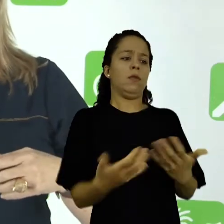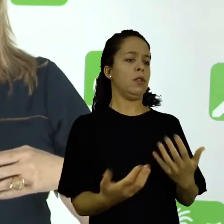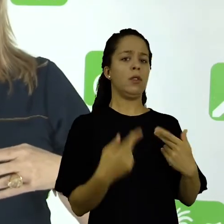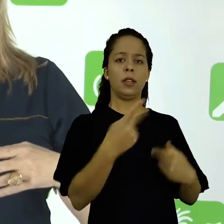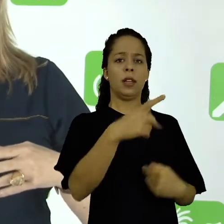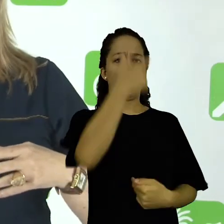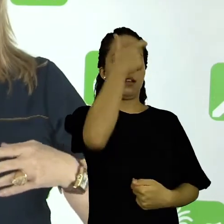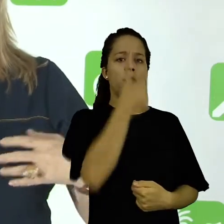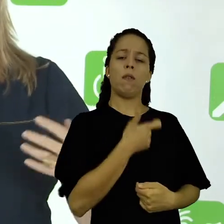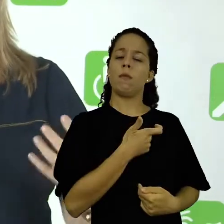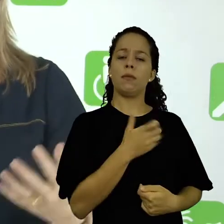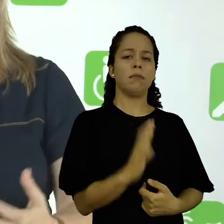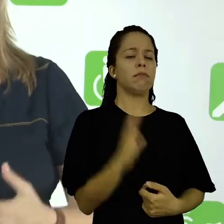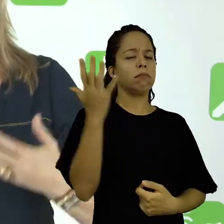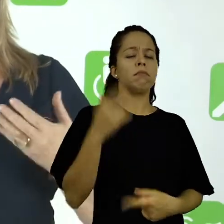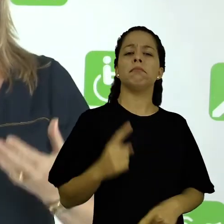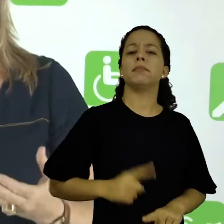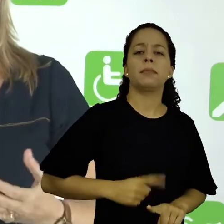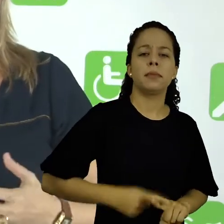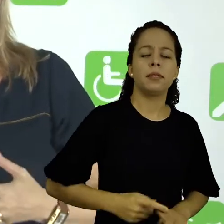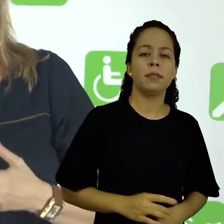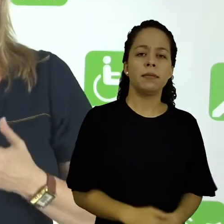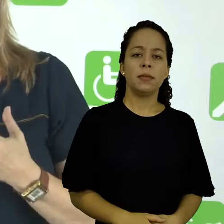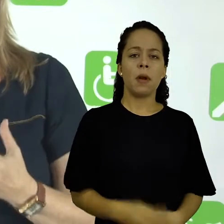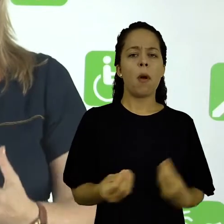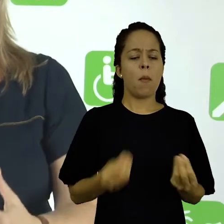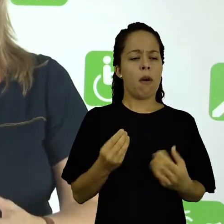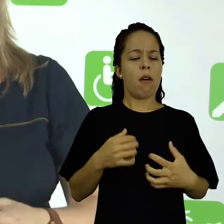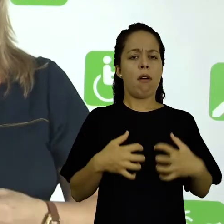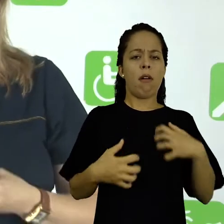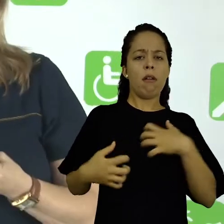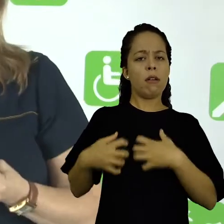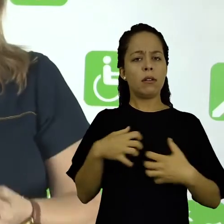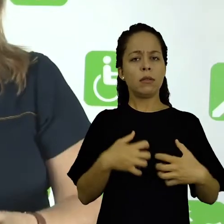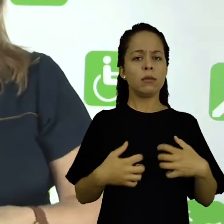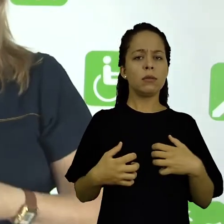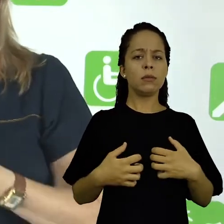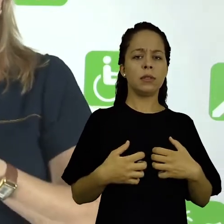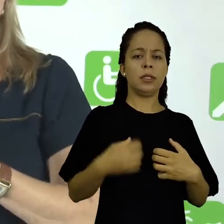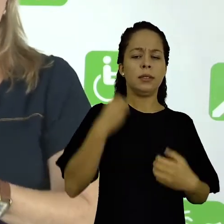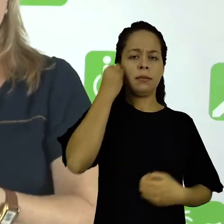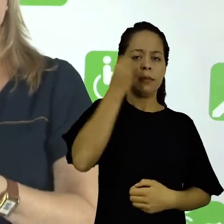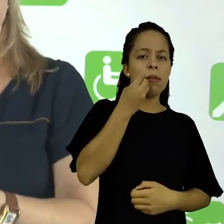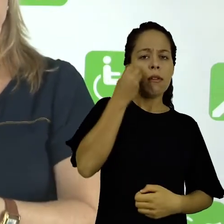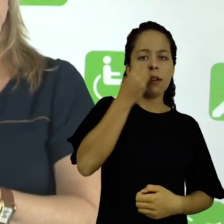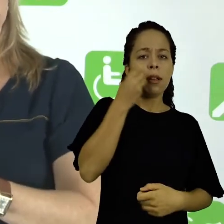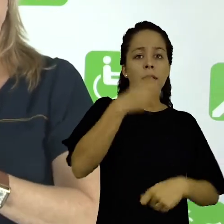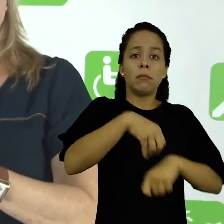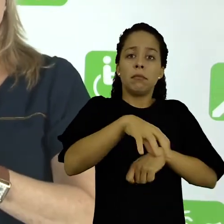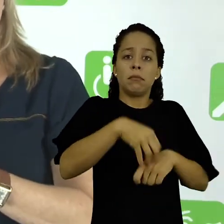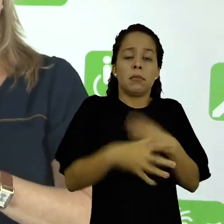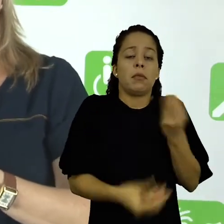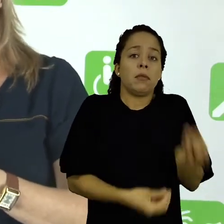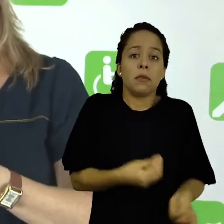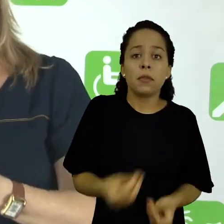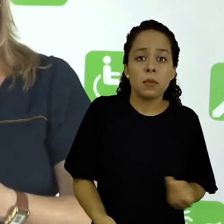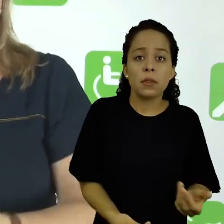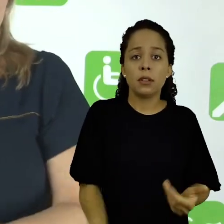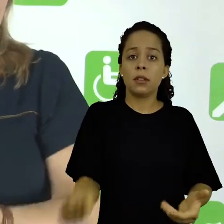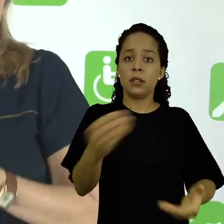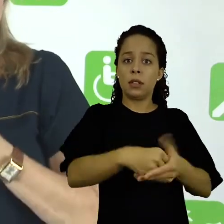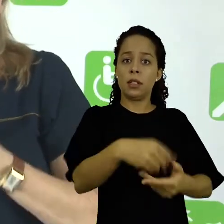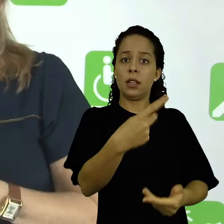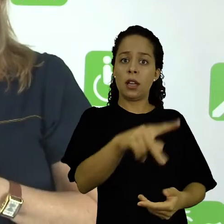trabalhar com eles essas angústias, essas experiências que refletem em um